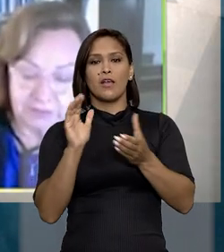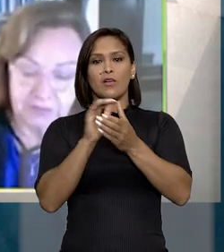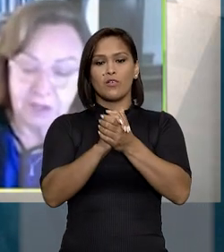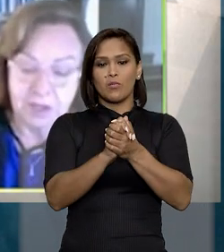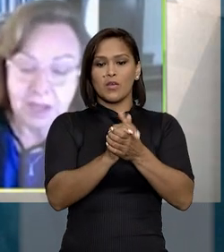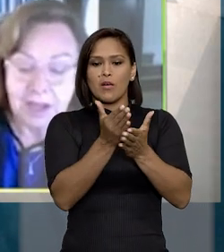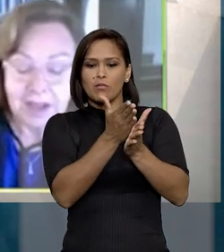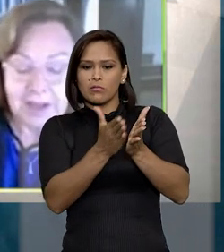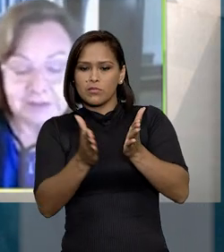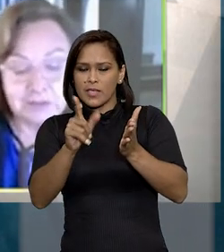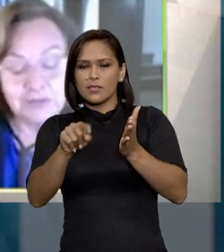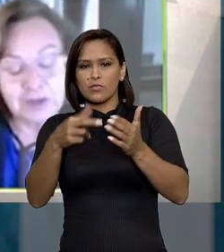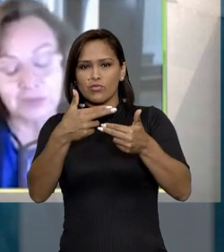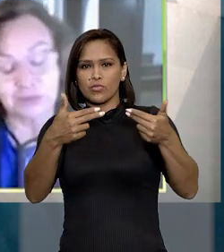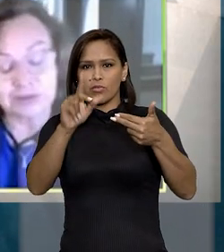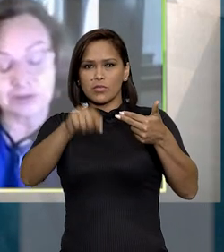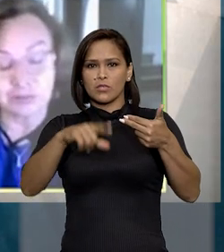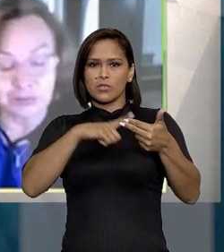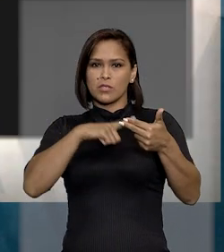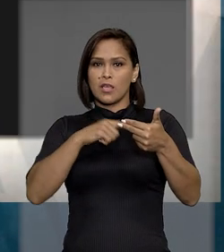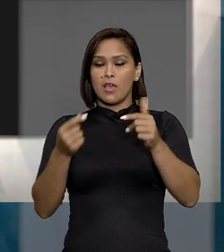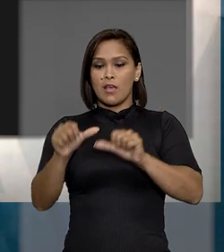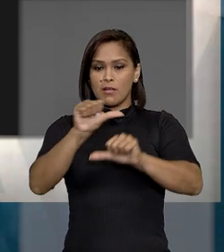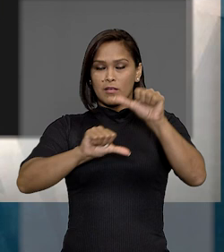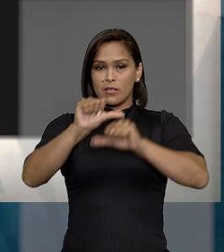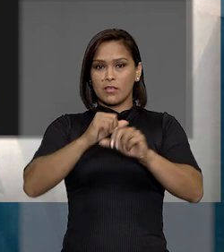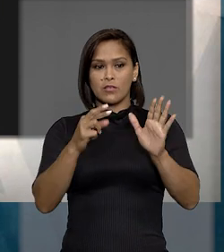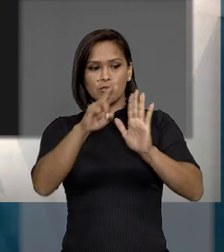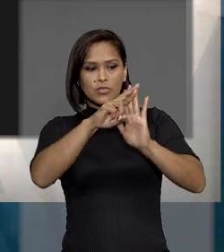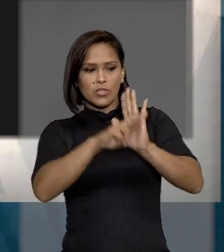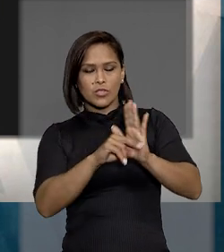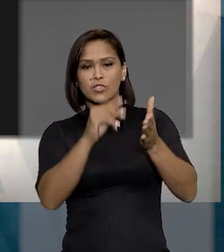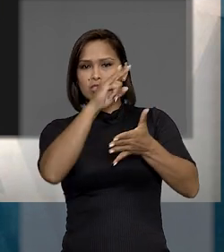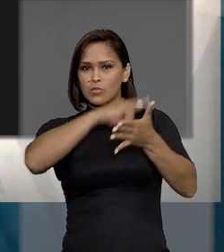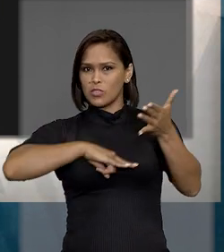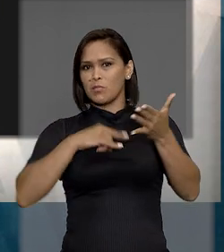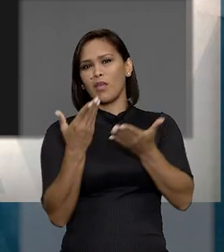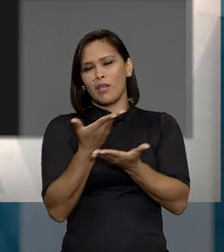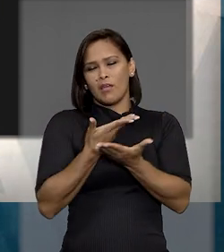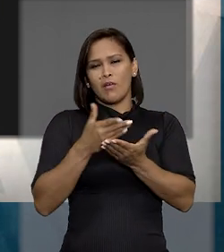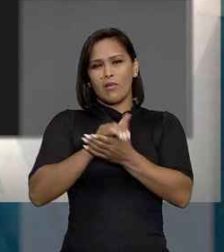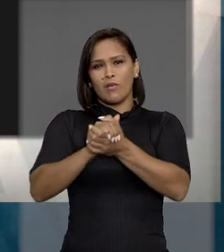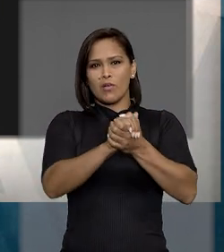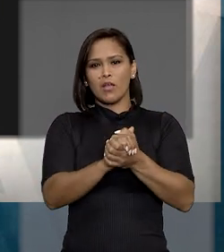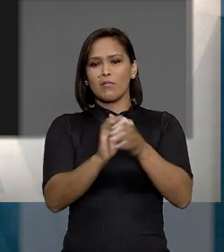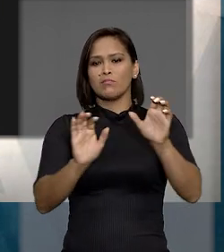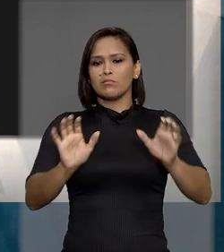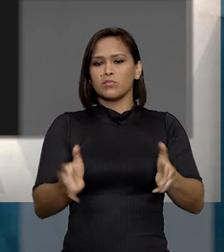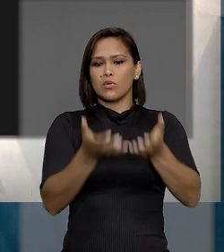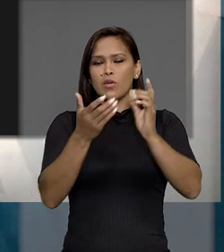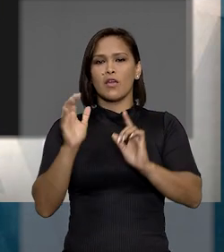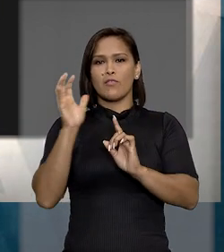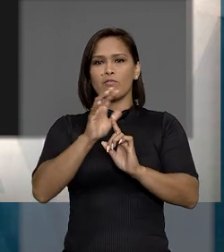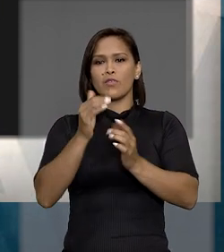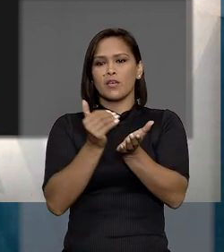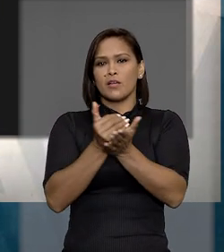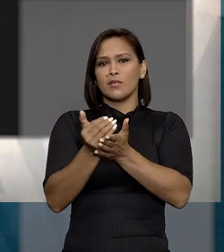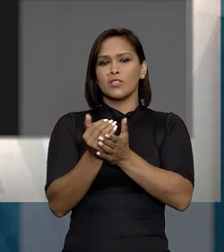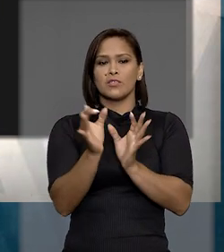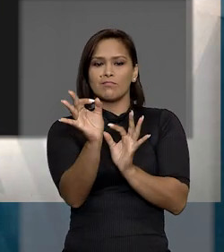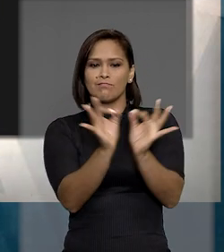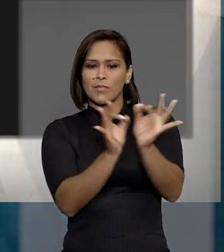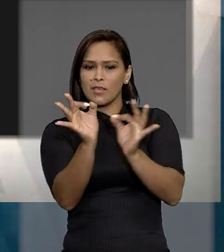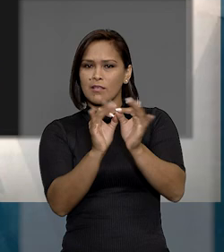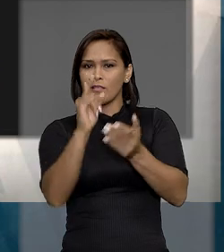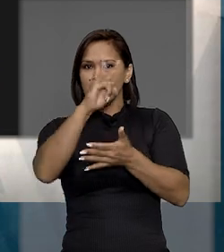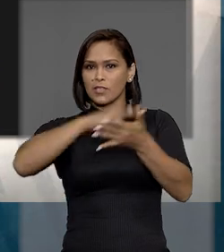é a comunhão parcial de bens, equivale à modificação de regime de bens na constância do relacionamento, produzindo efeitos apenas a